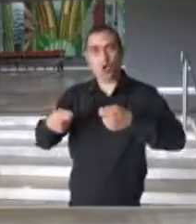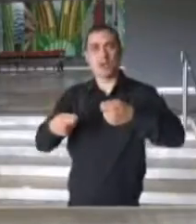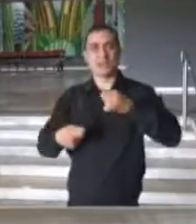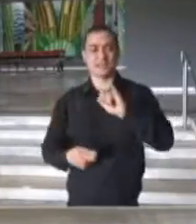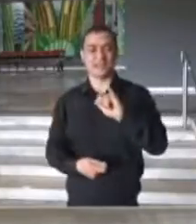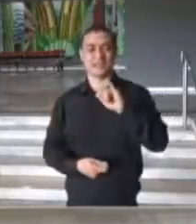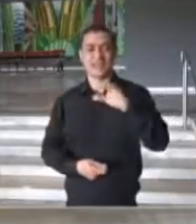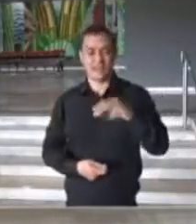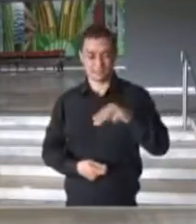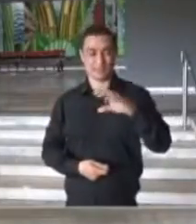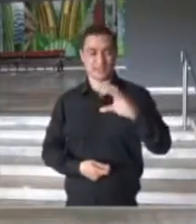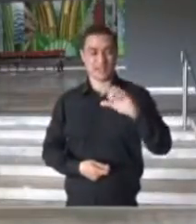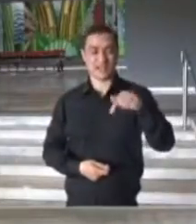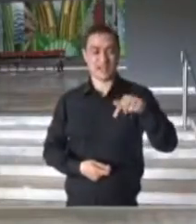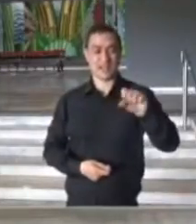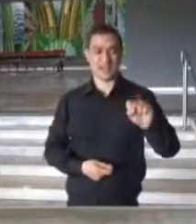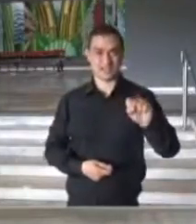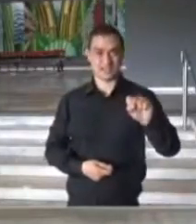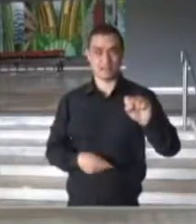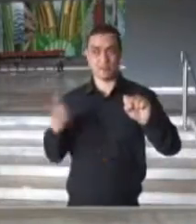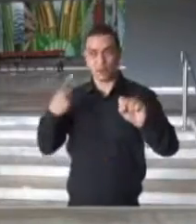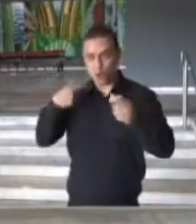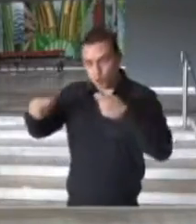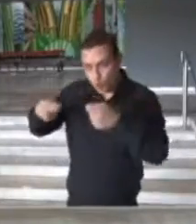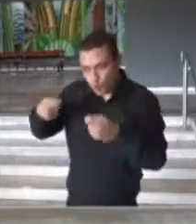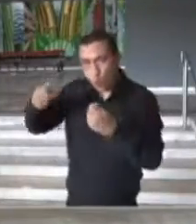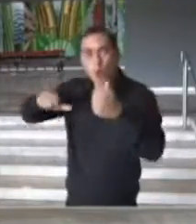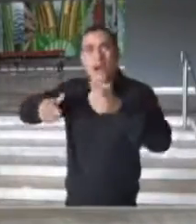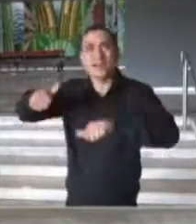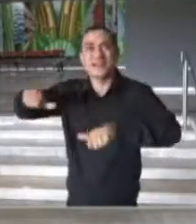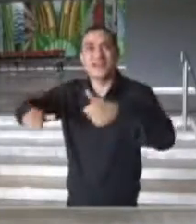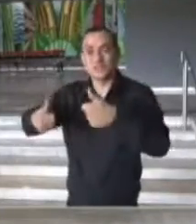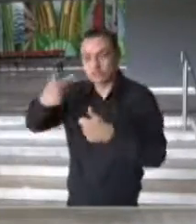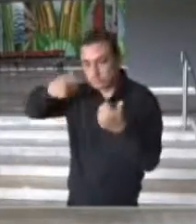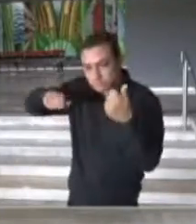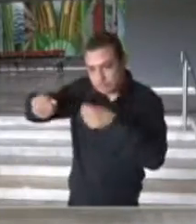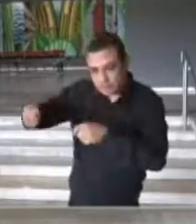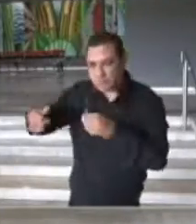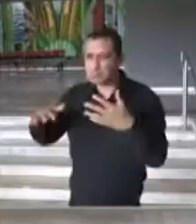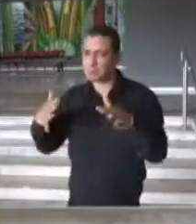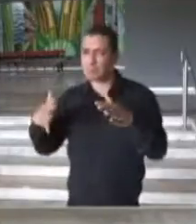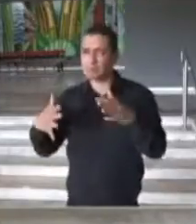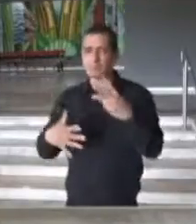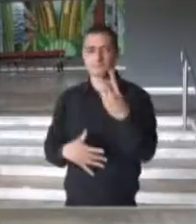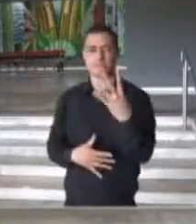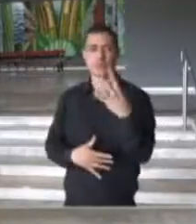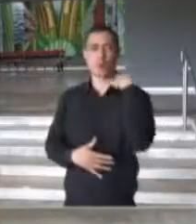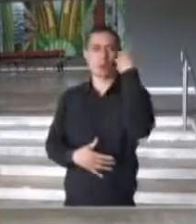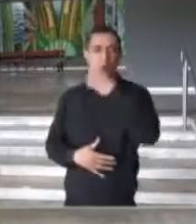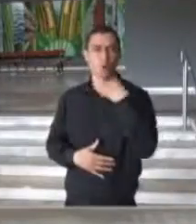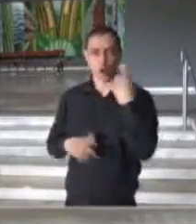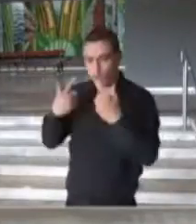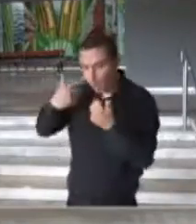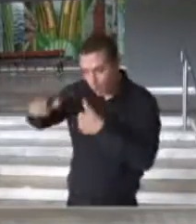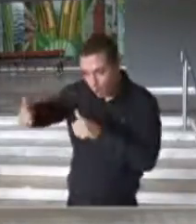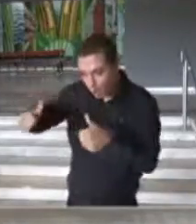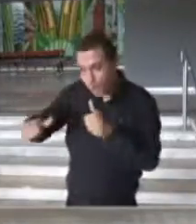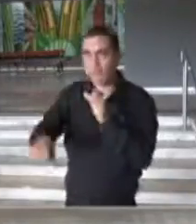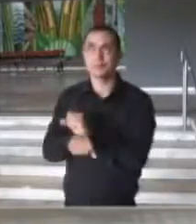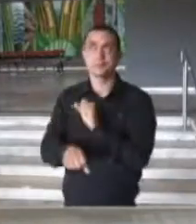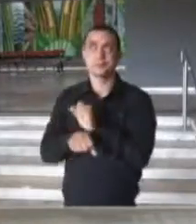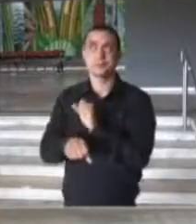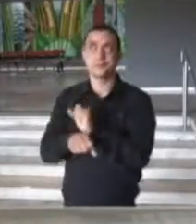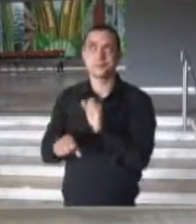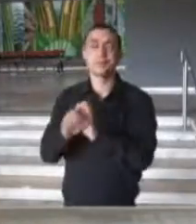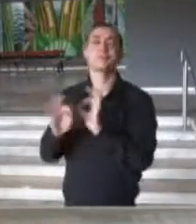INCQS. O Ministério coloca que esse controle de qualidade deve ser de, no máximo, 24 horas. A gente aguarda que, de